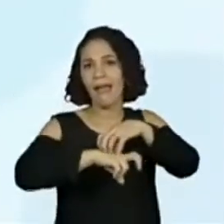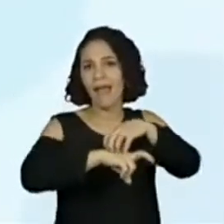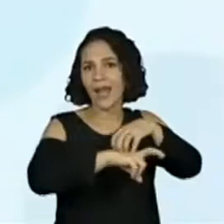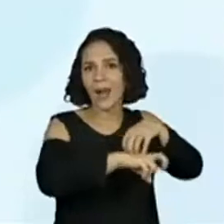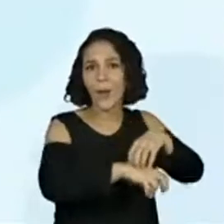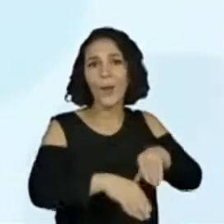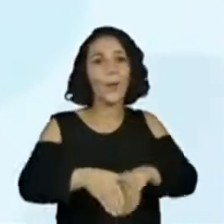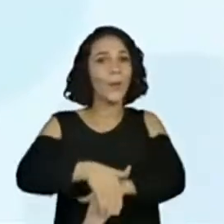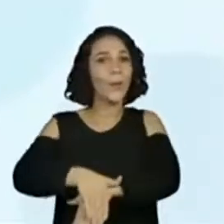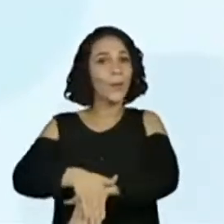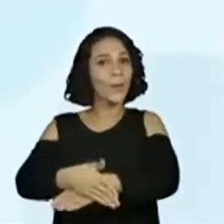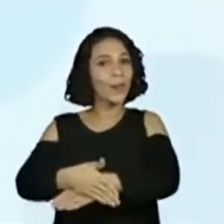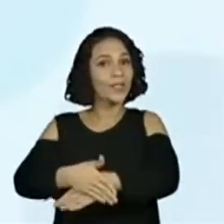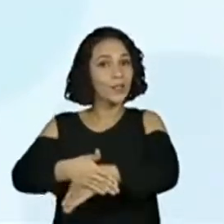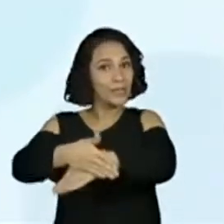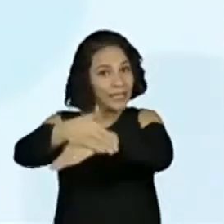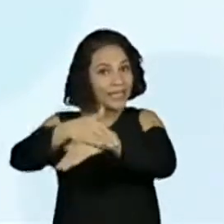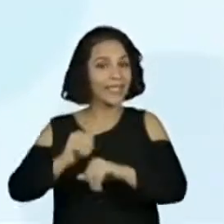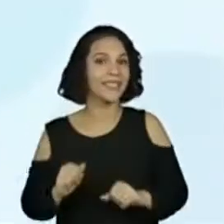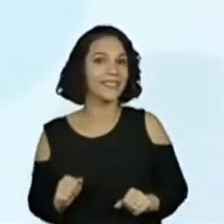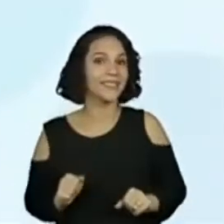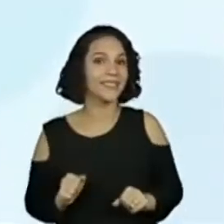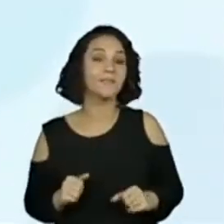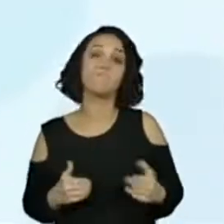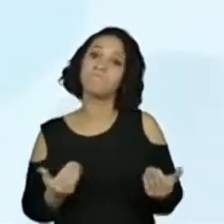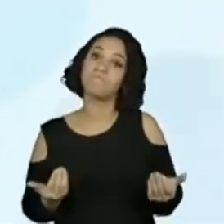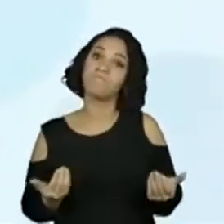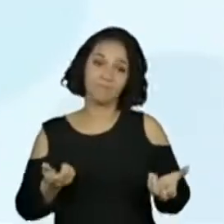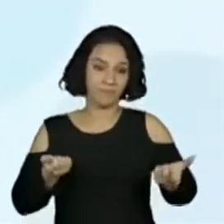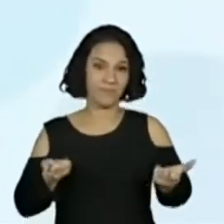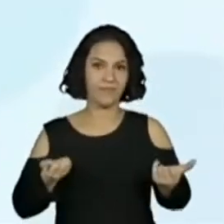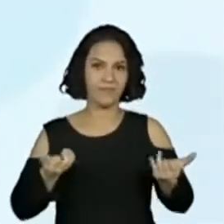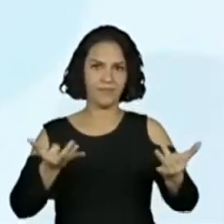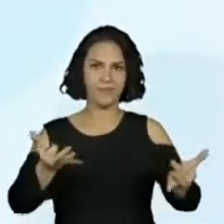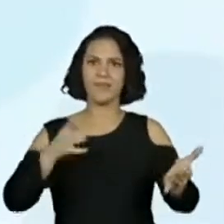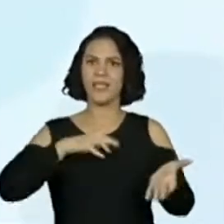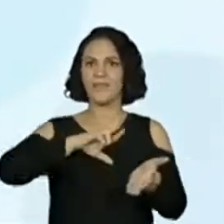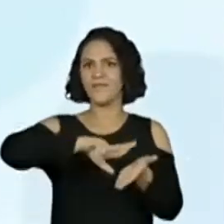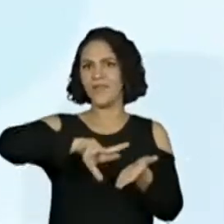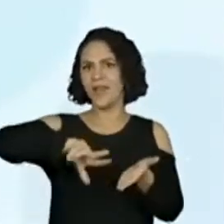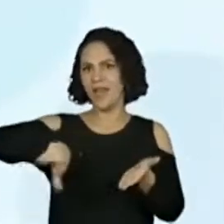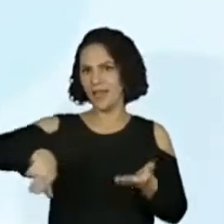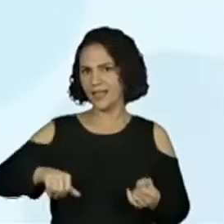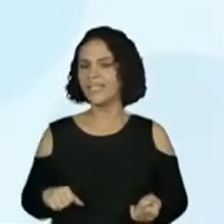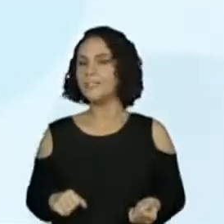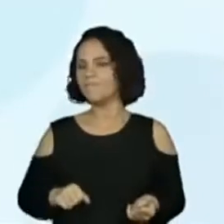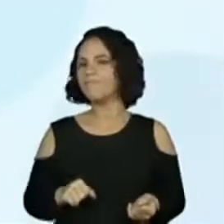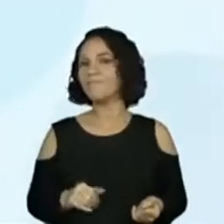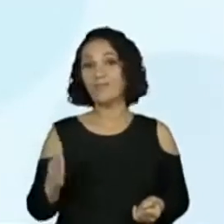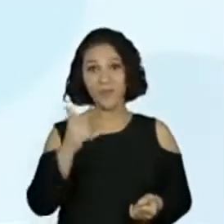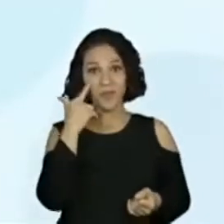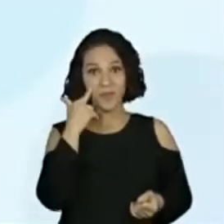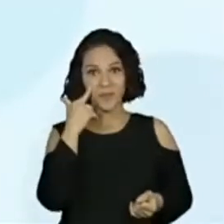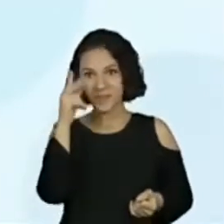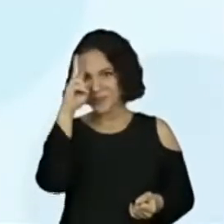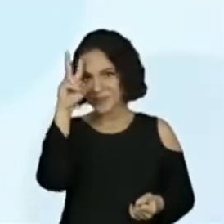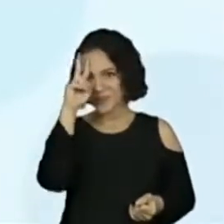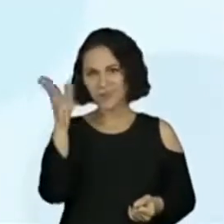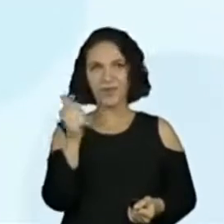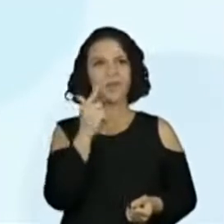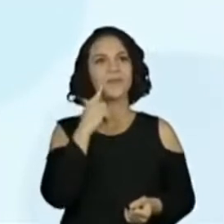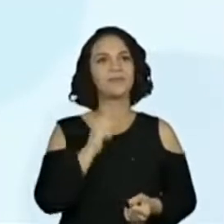Joaninha. Bom, os bichinhos de jardim, eles têm bem claro quais são. Então, vamos à história? Vamos lá.